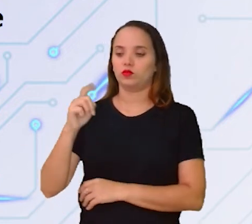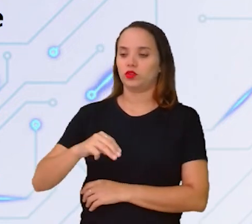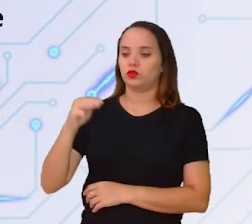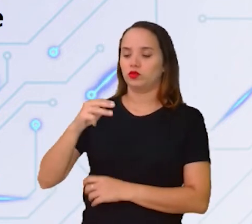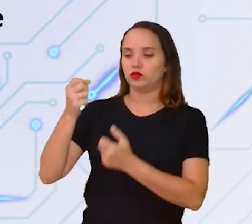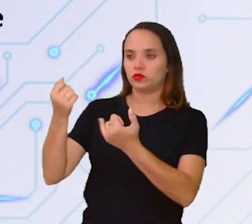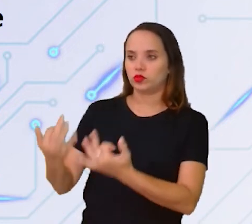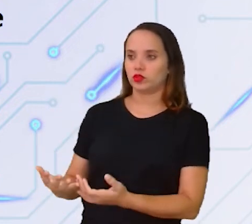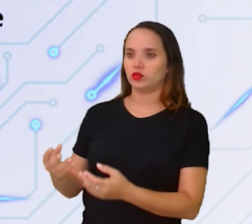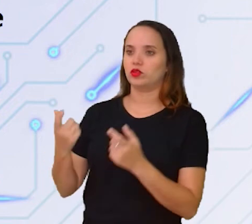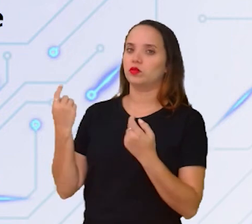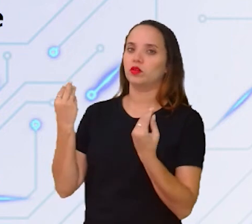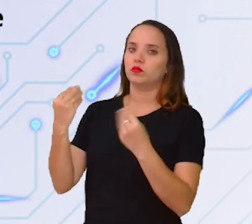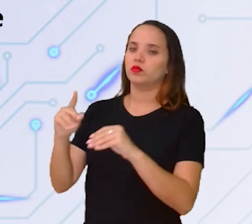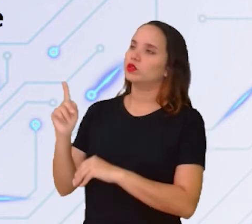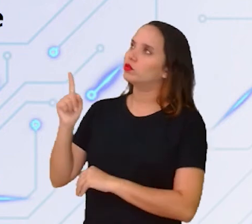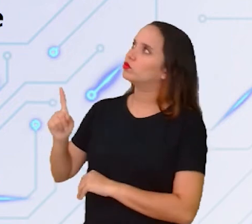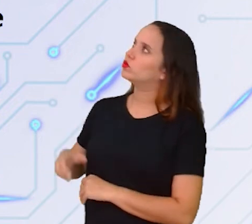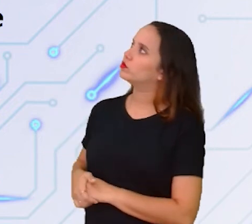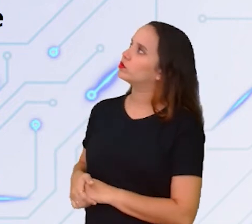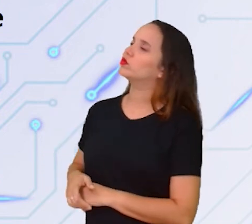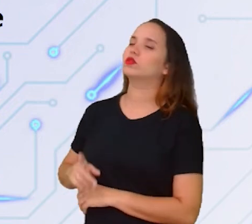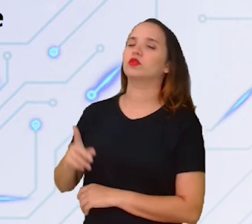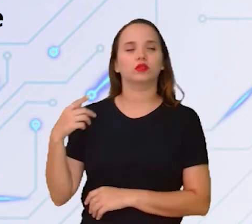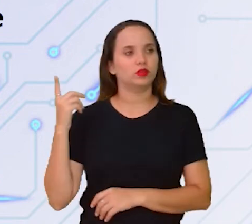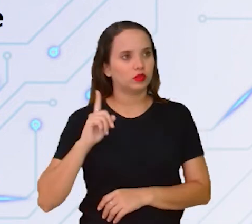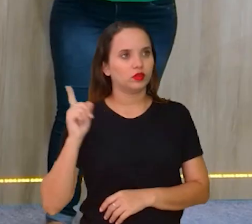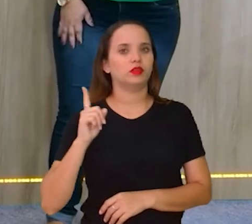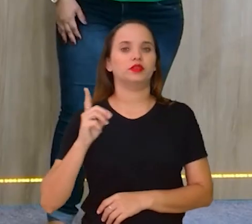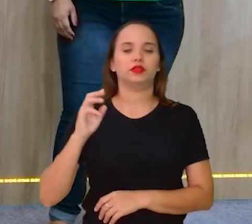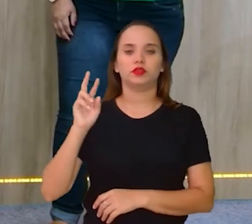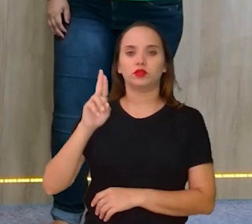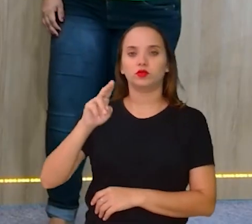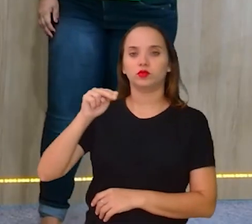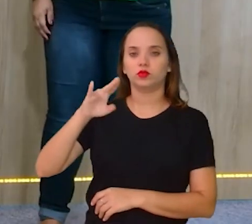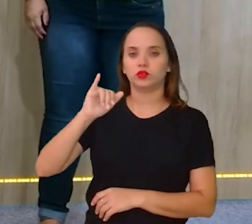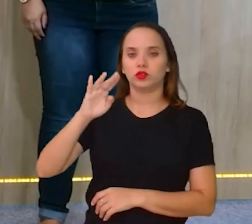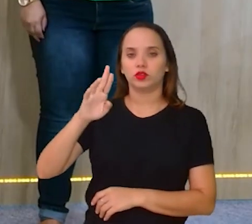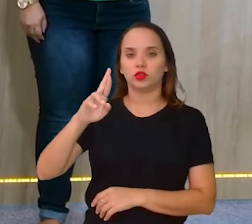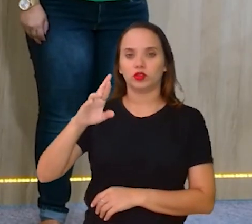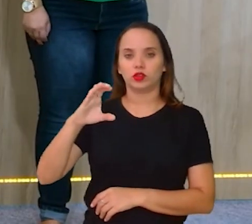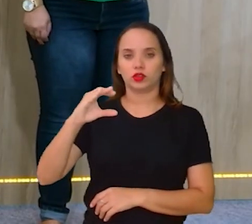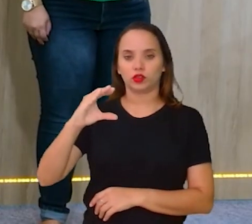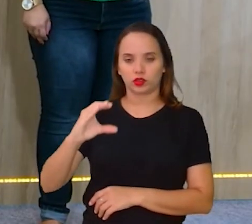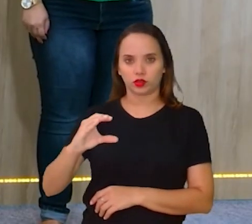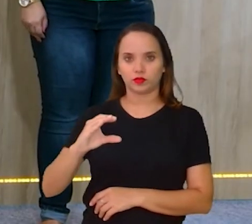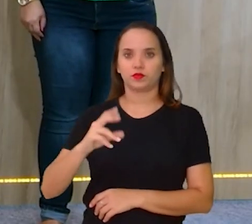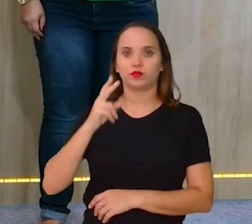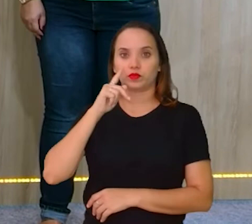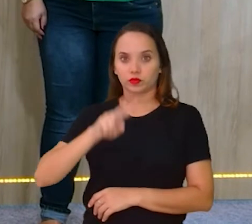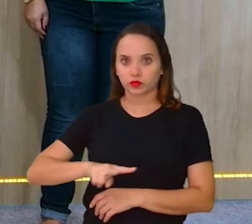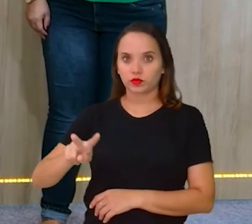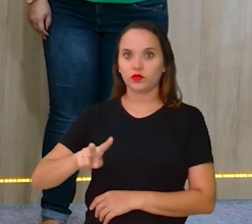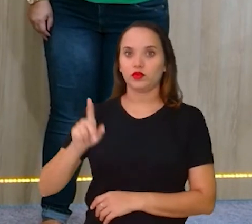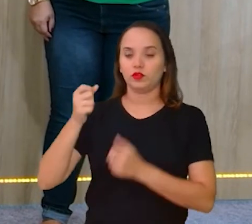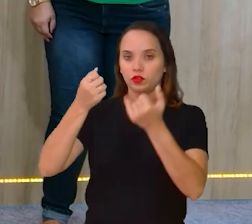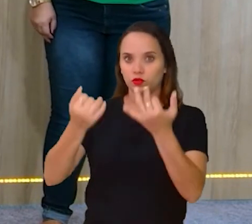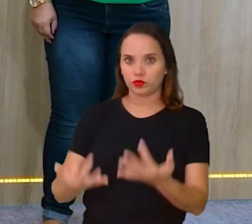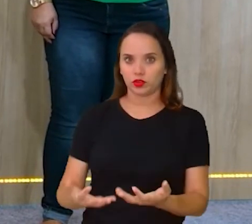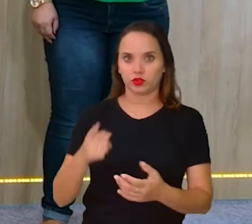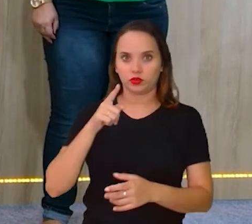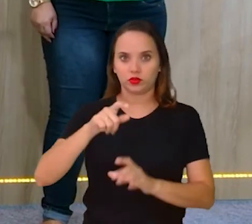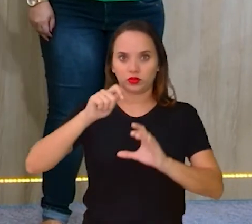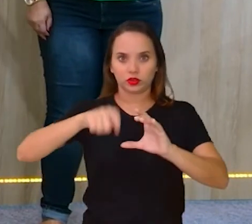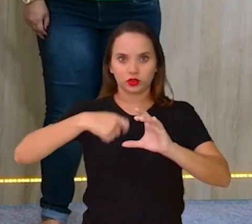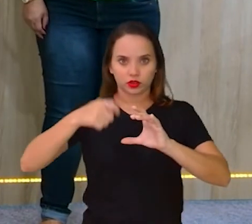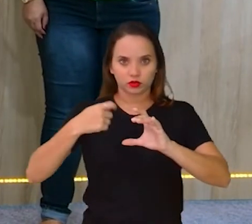E vai para onde, Carla? Ah, e vai colocar lá na Unirac. como é que eles colocam? Ó, dá uma olhadinha na explicação aqui. Você vai